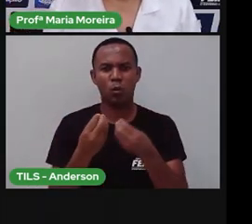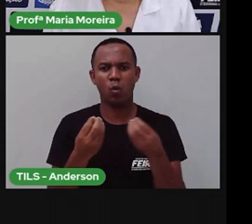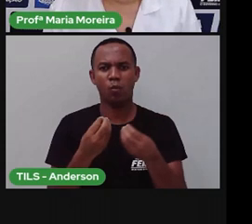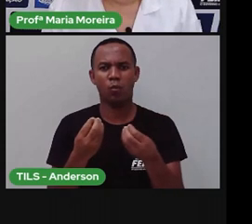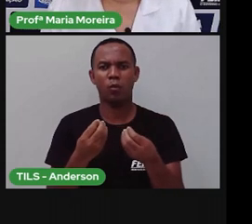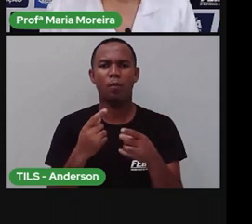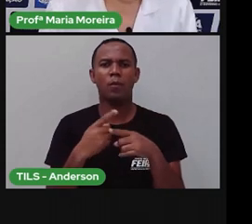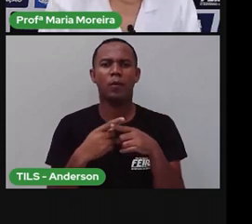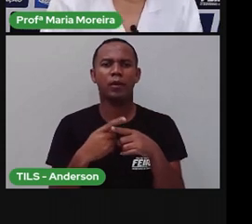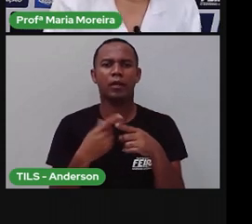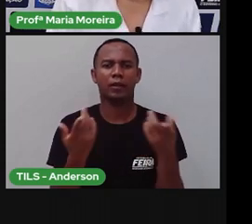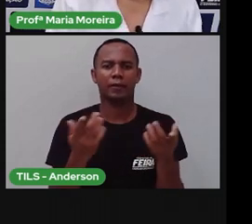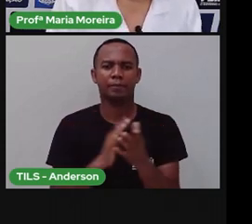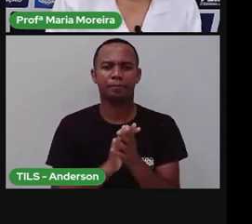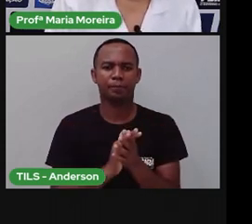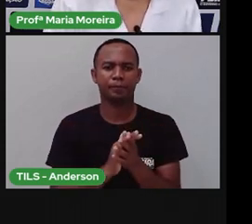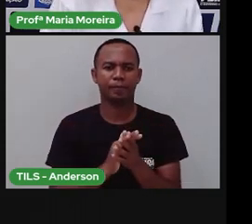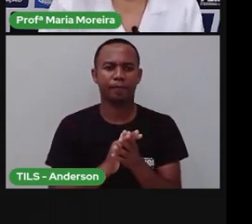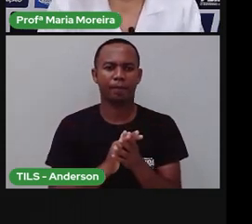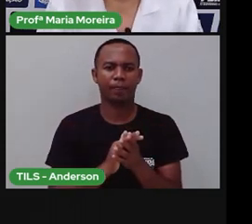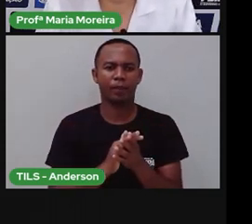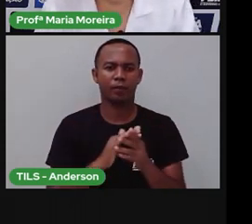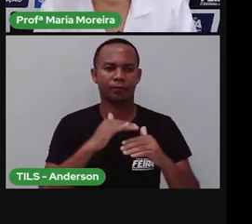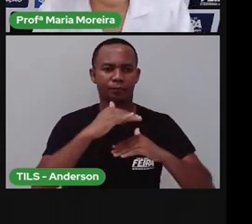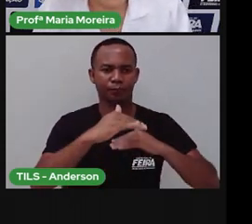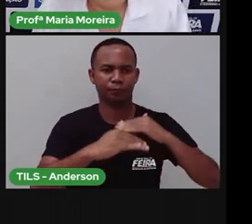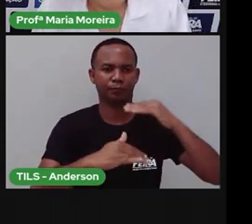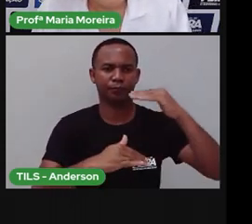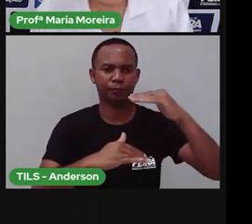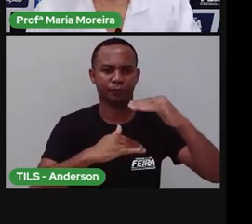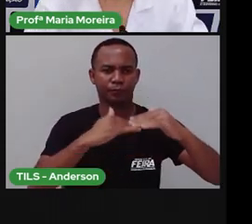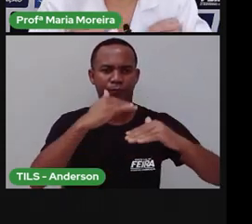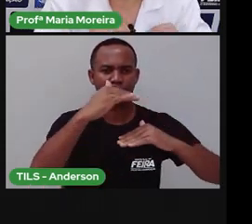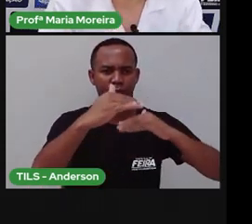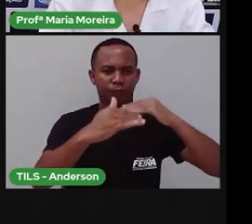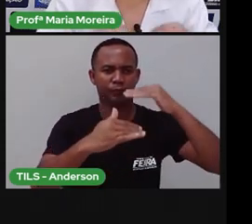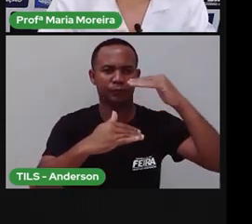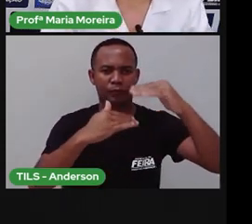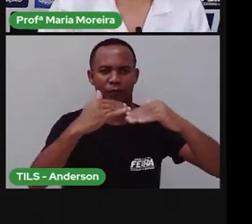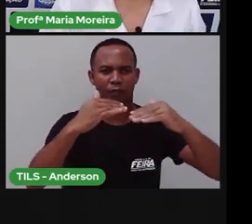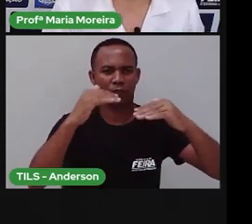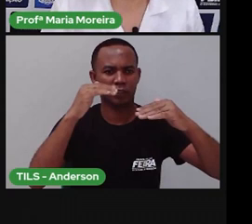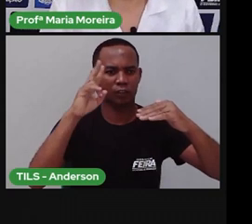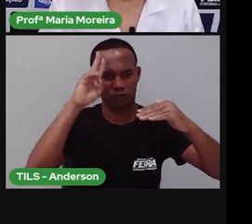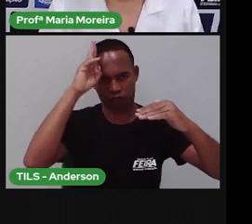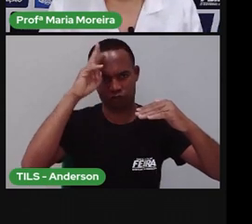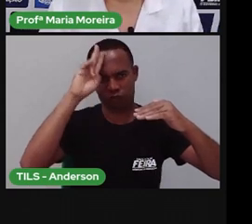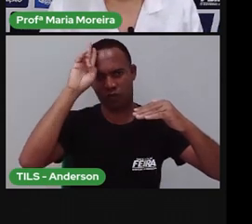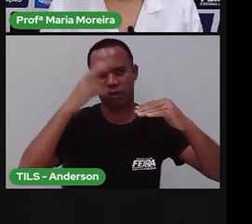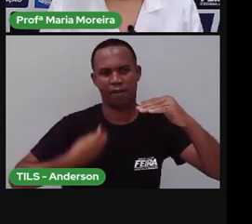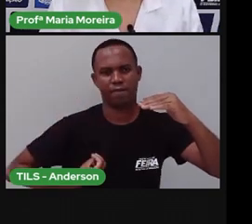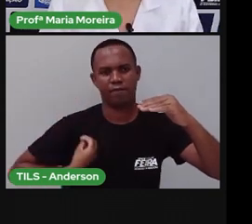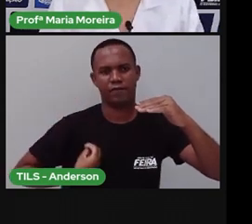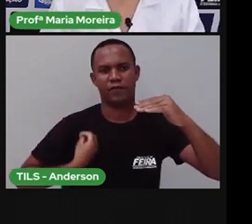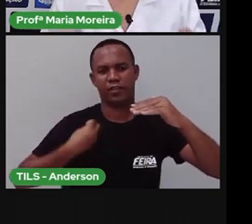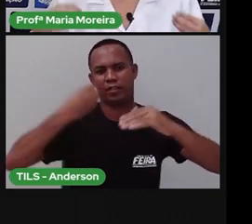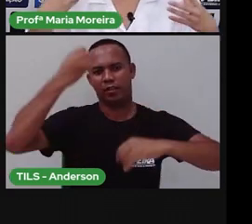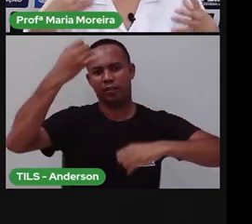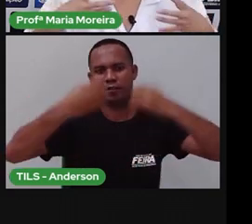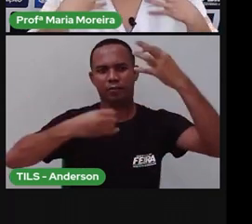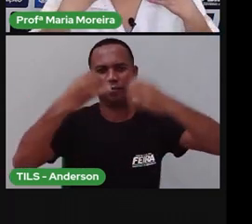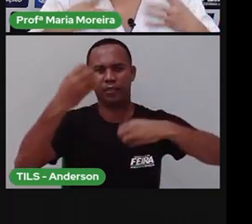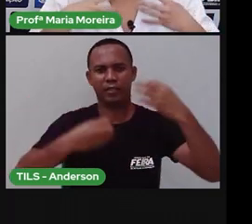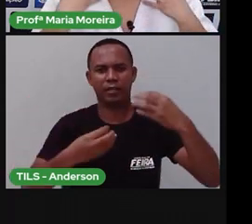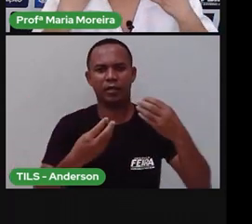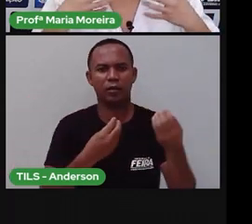Por quê? Porque a evolução conta a história de quem? Desses outros seres vivos, né? Que não